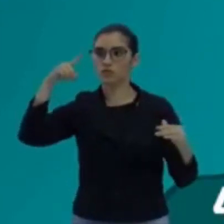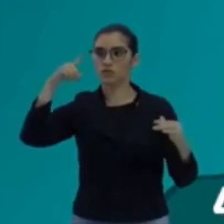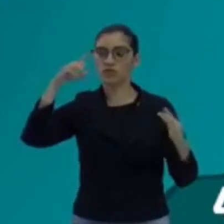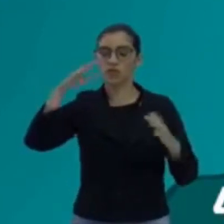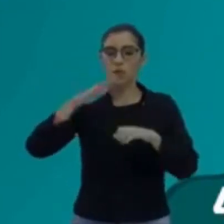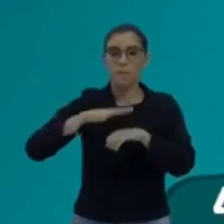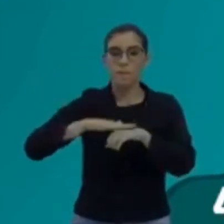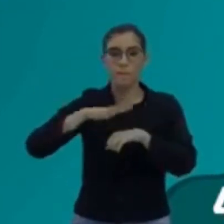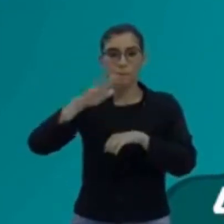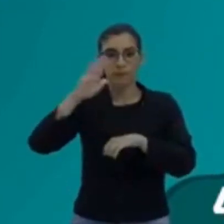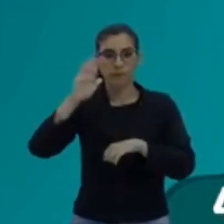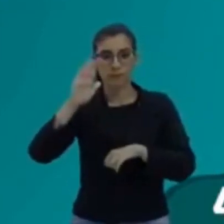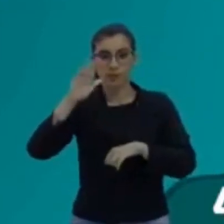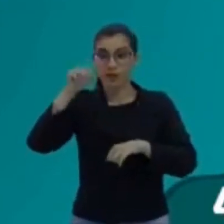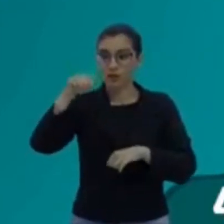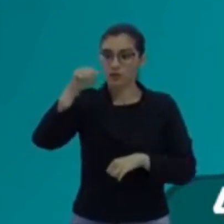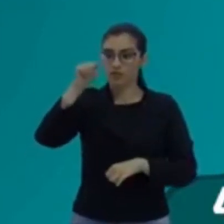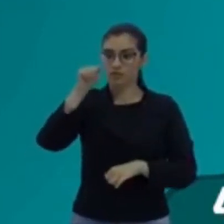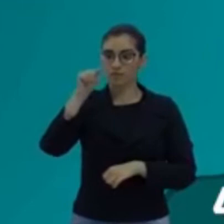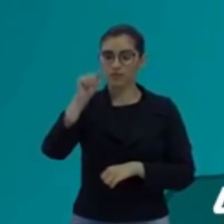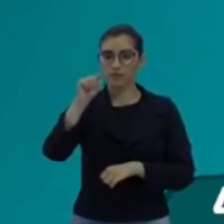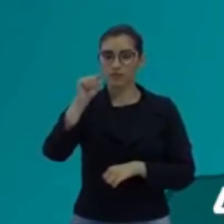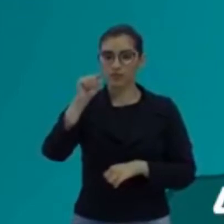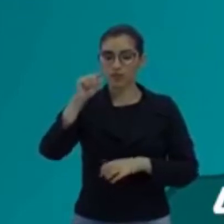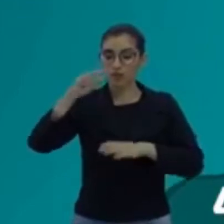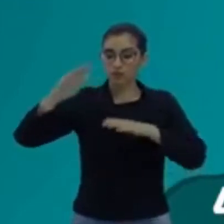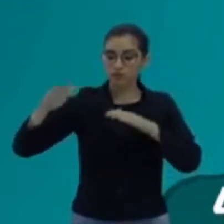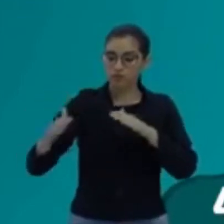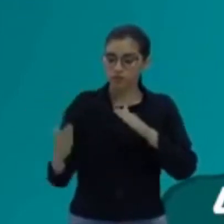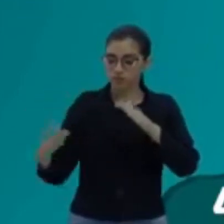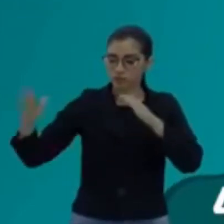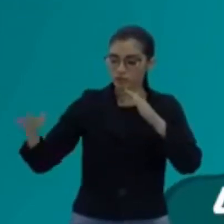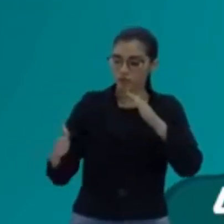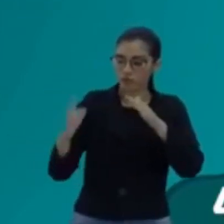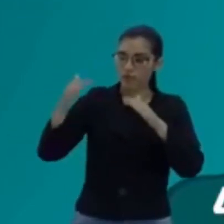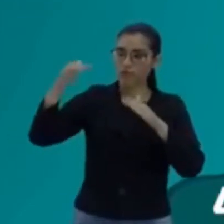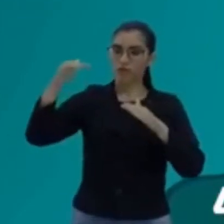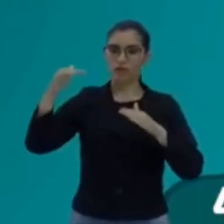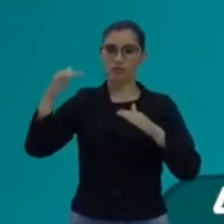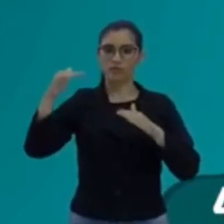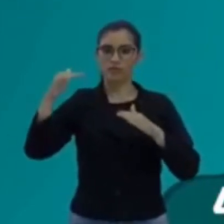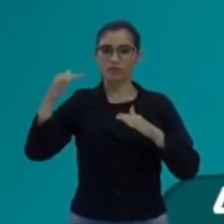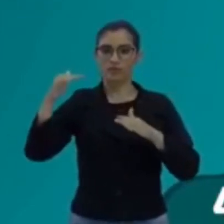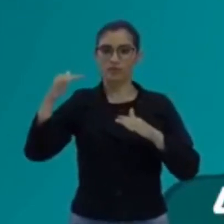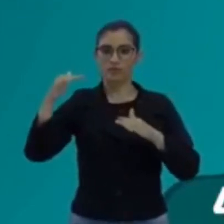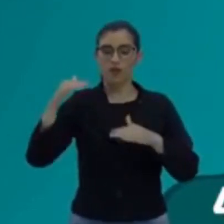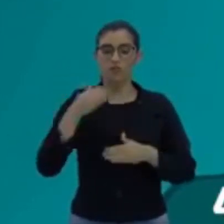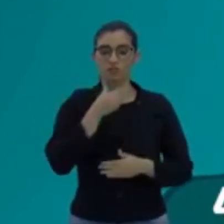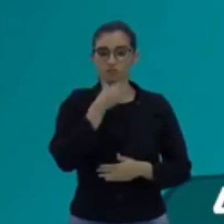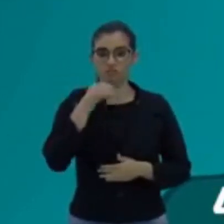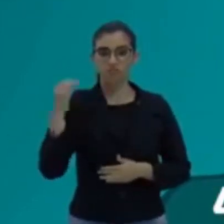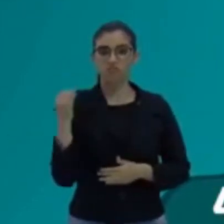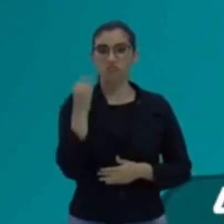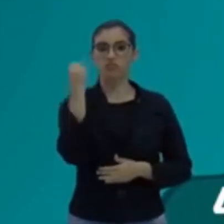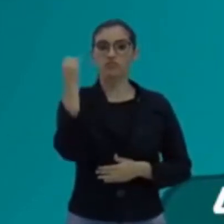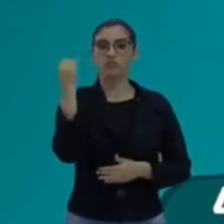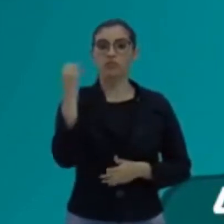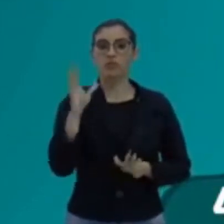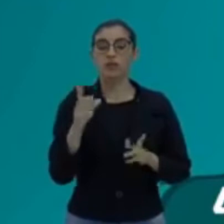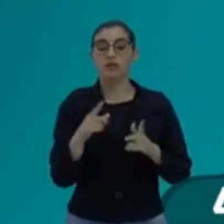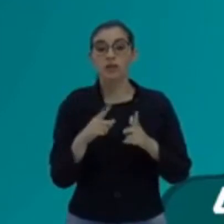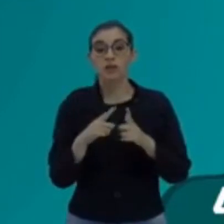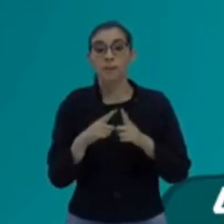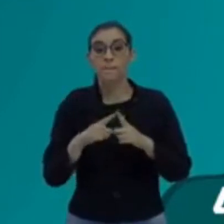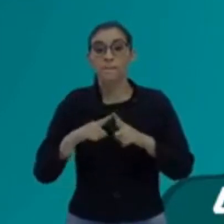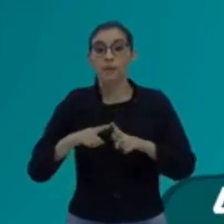tudo, eu estou na crista da onda. Eu sou o cara, tá bom? Mas, o mundo